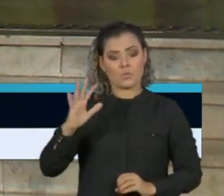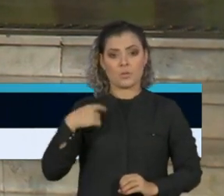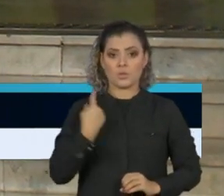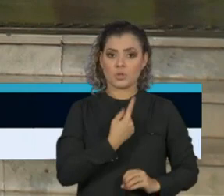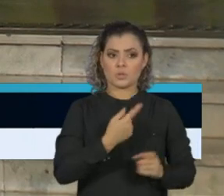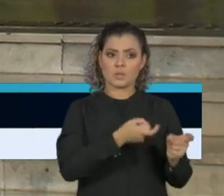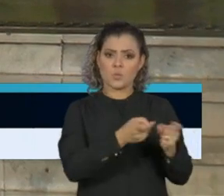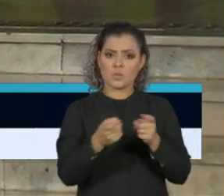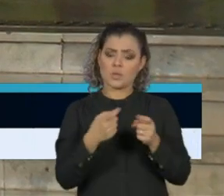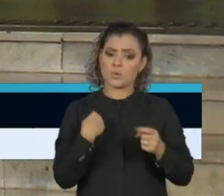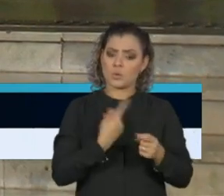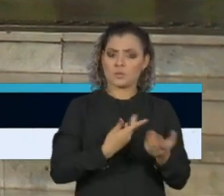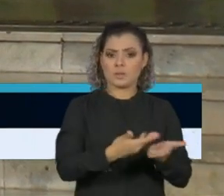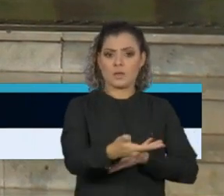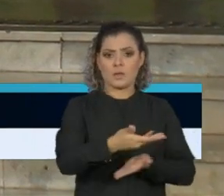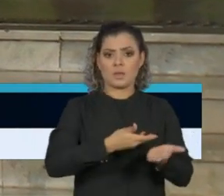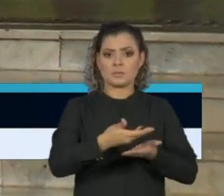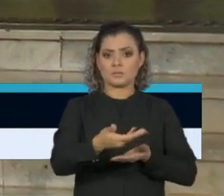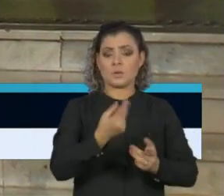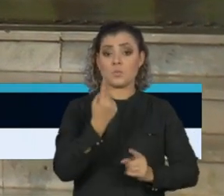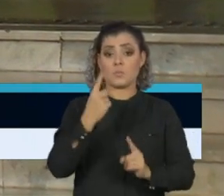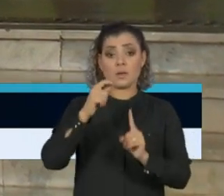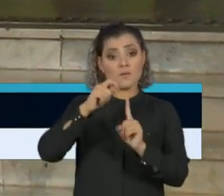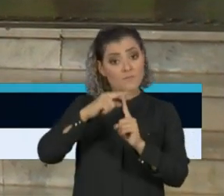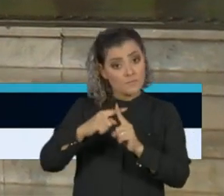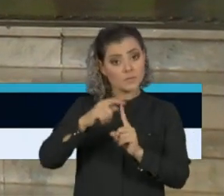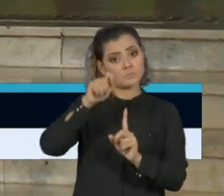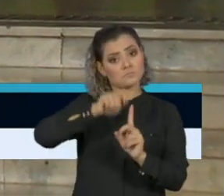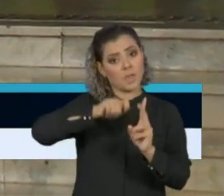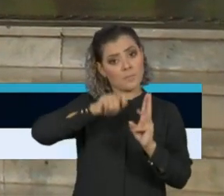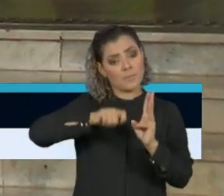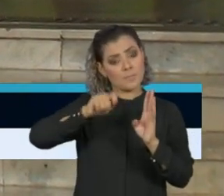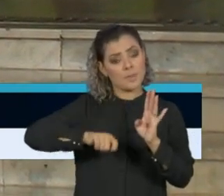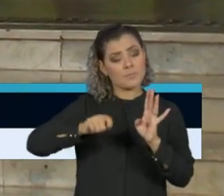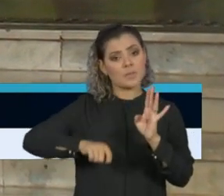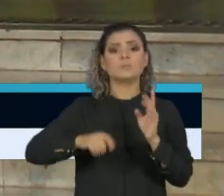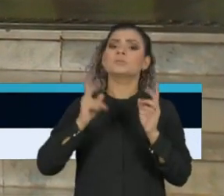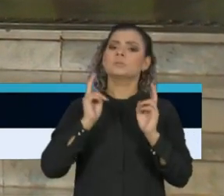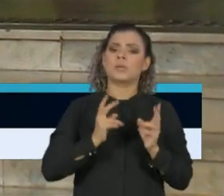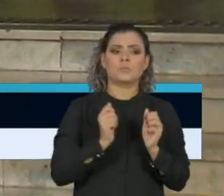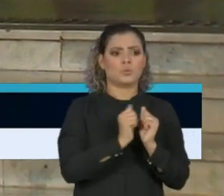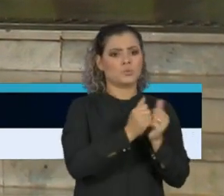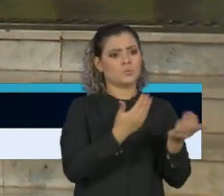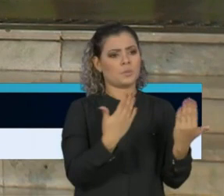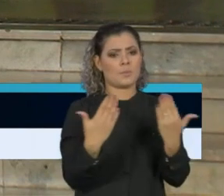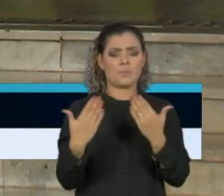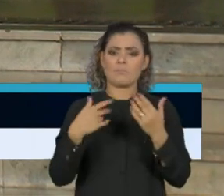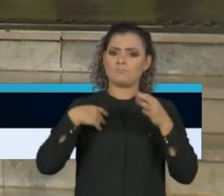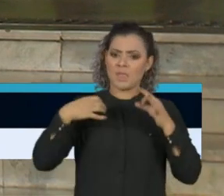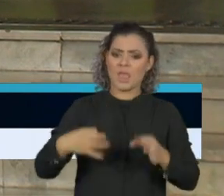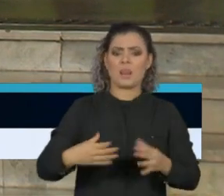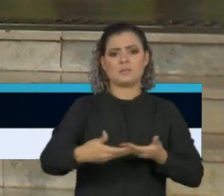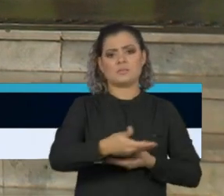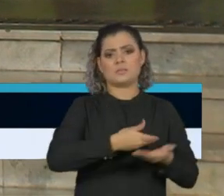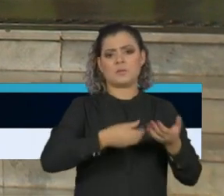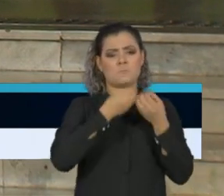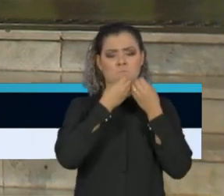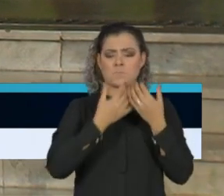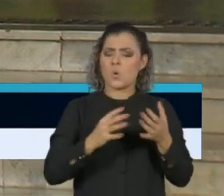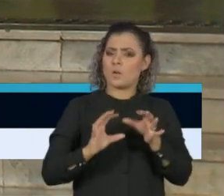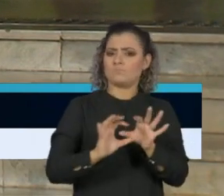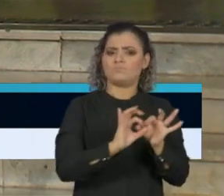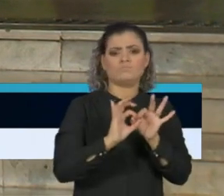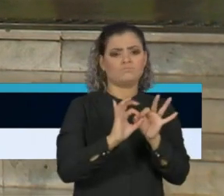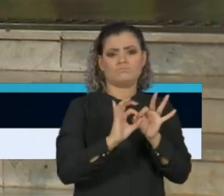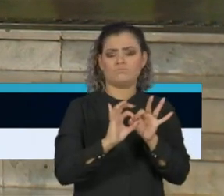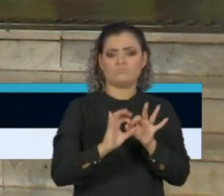reuniões, uma vez por mês estamos todos juntos, eu posso garantir que esta relação foi cada vez mais